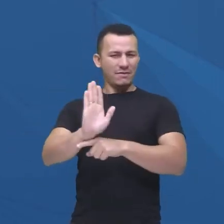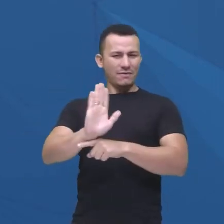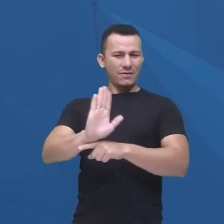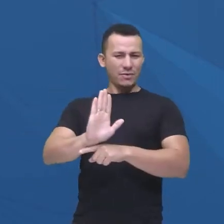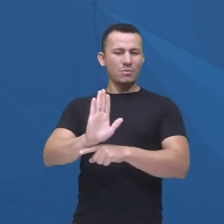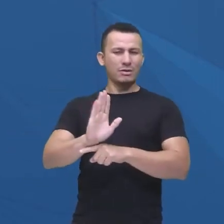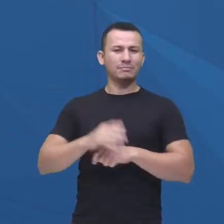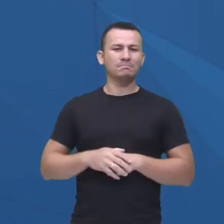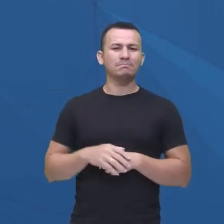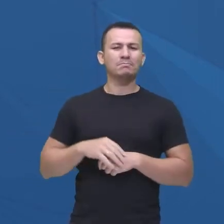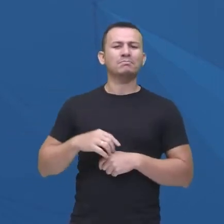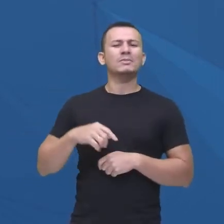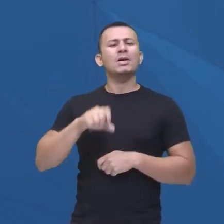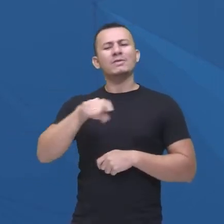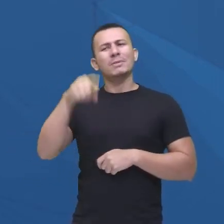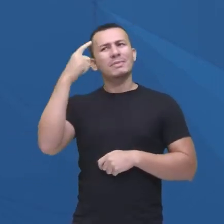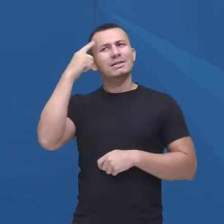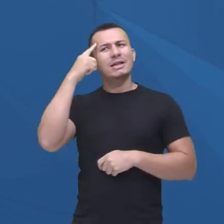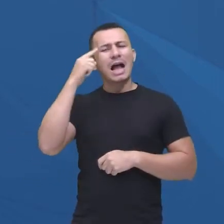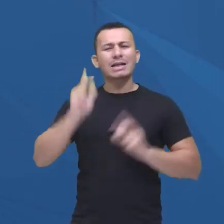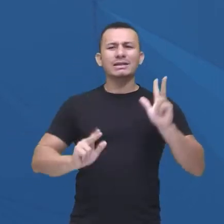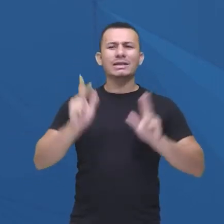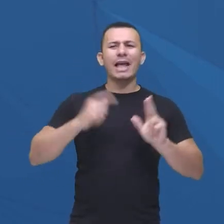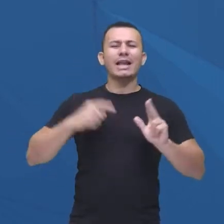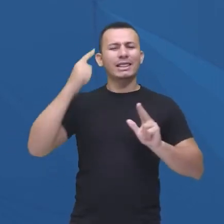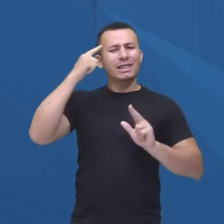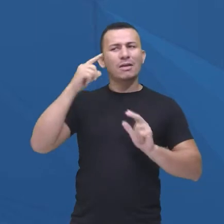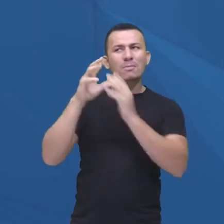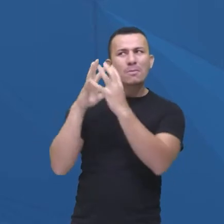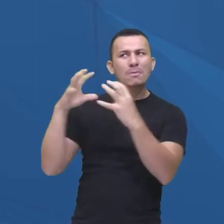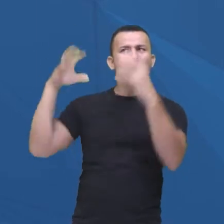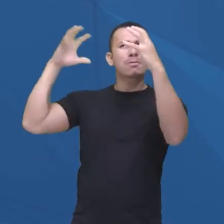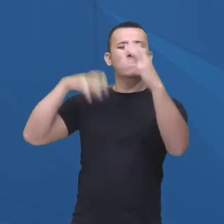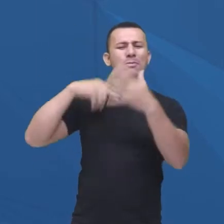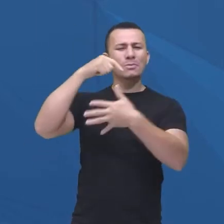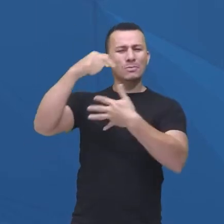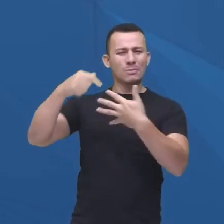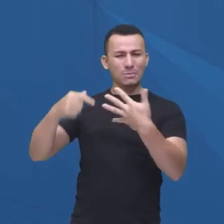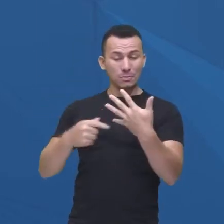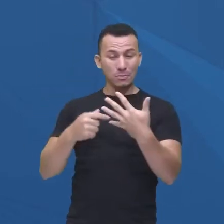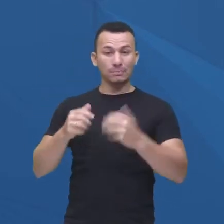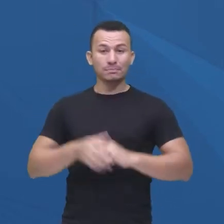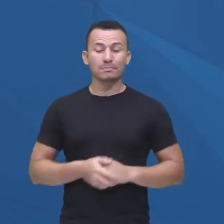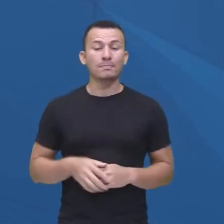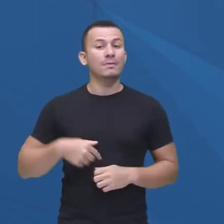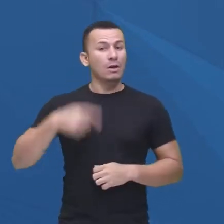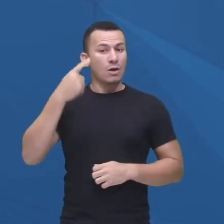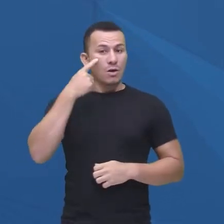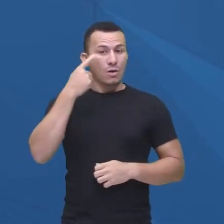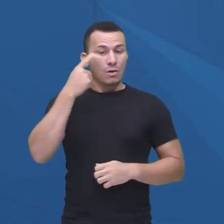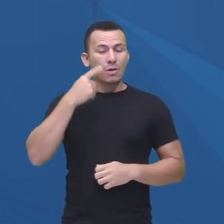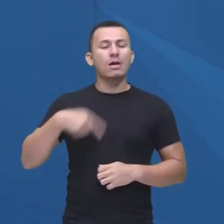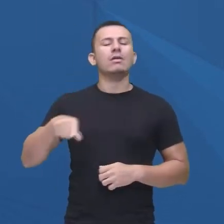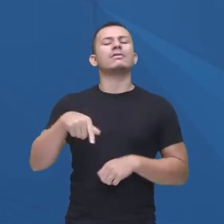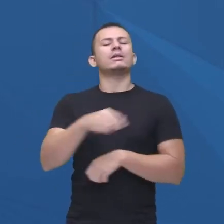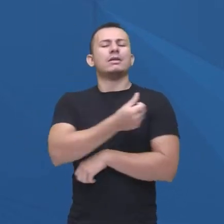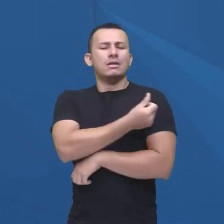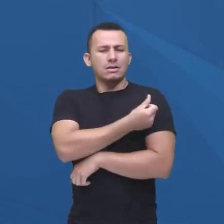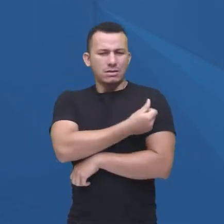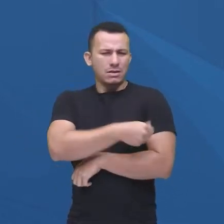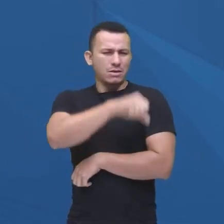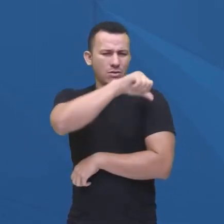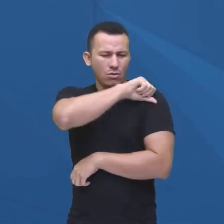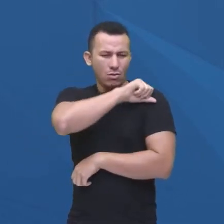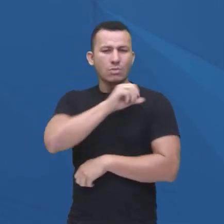coisa na cabeça, não é? Mas eu já começo fazendo uma enquete, então, corre para o canal do Ensino Fundamental, de